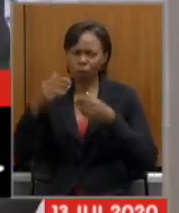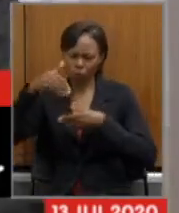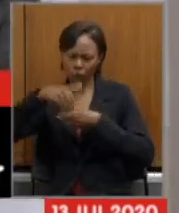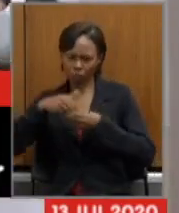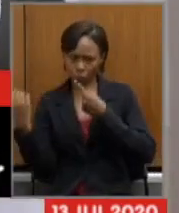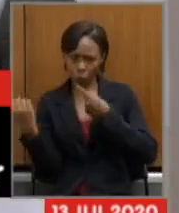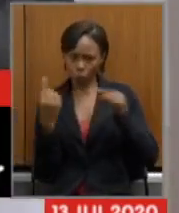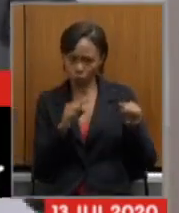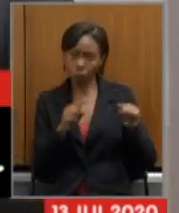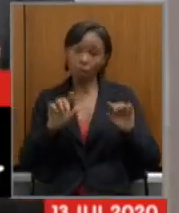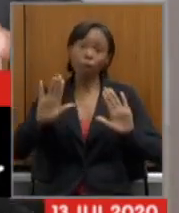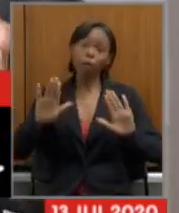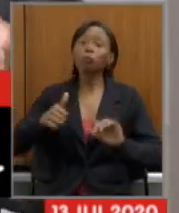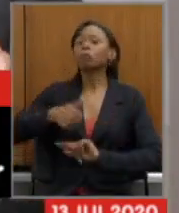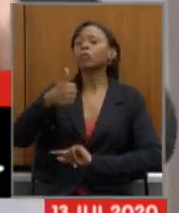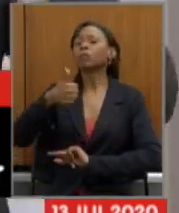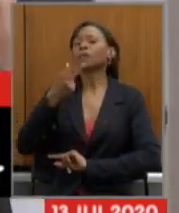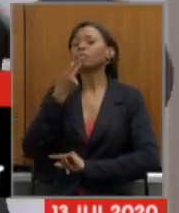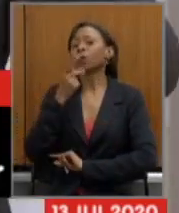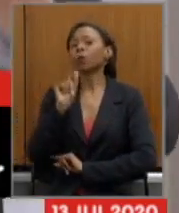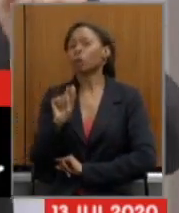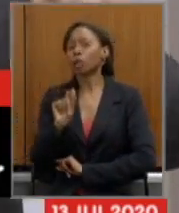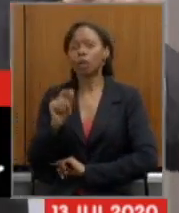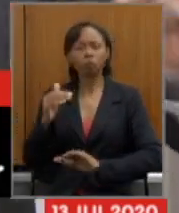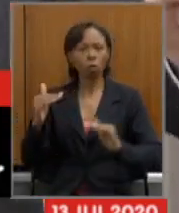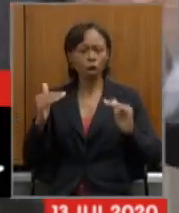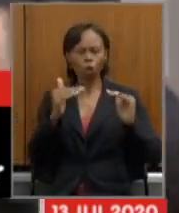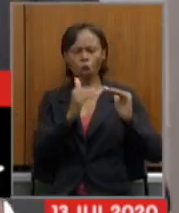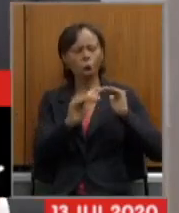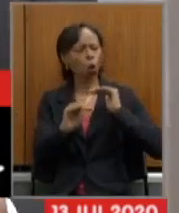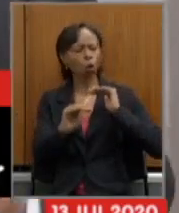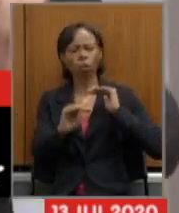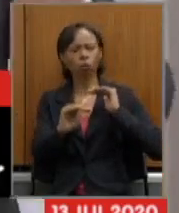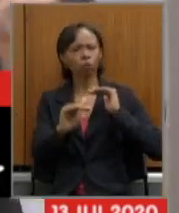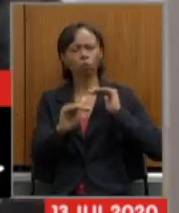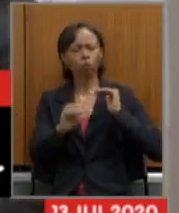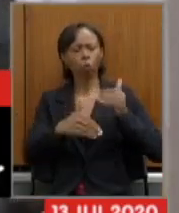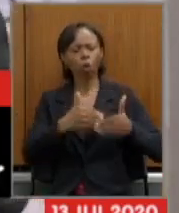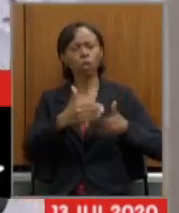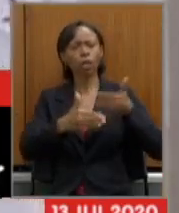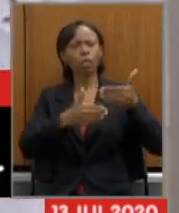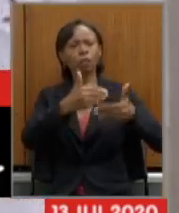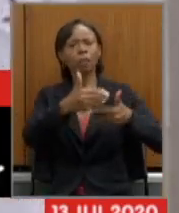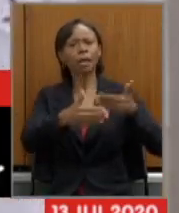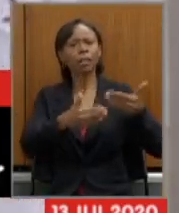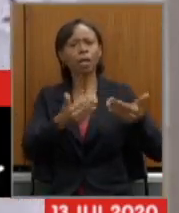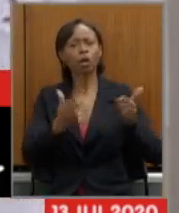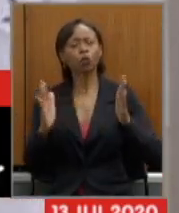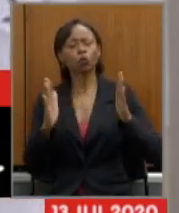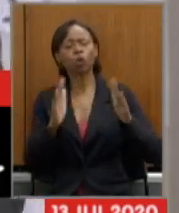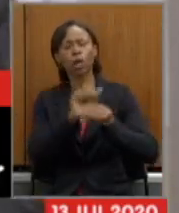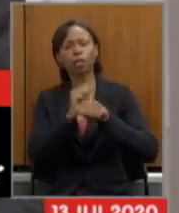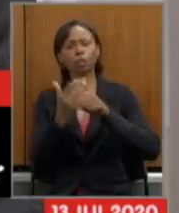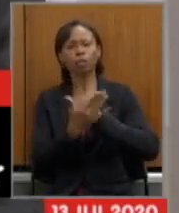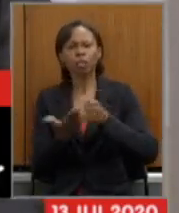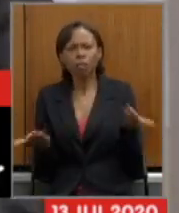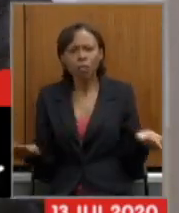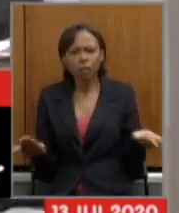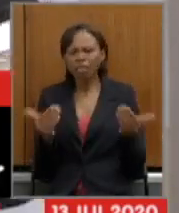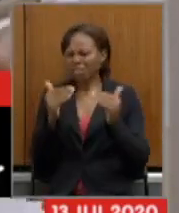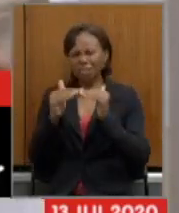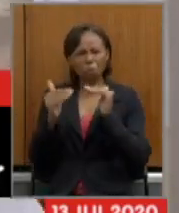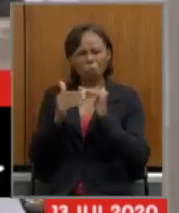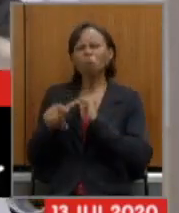deveria primeiro dizer não concordo com a tramitação durante a pandemia e não concordo porque